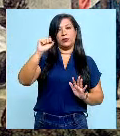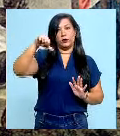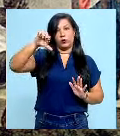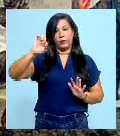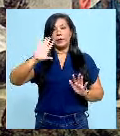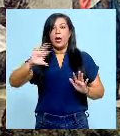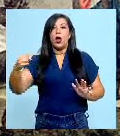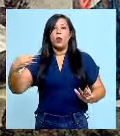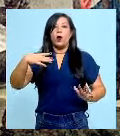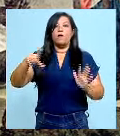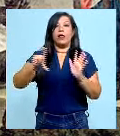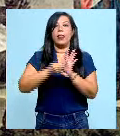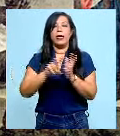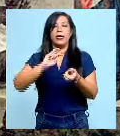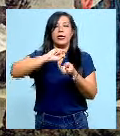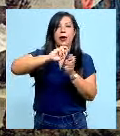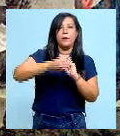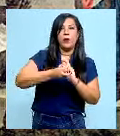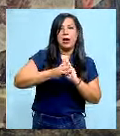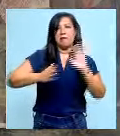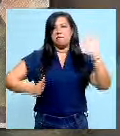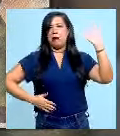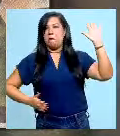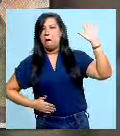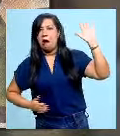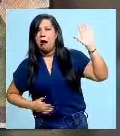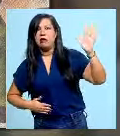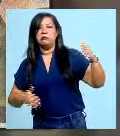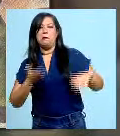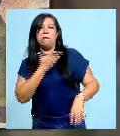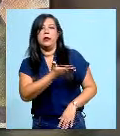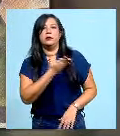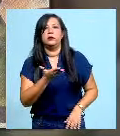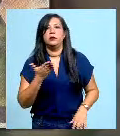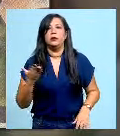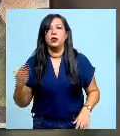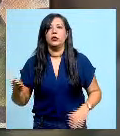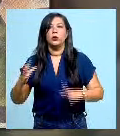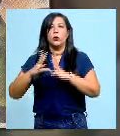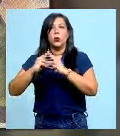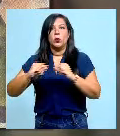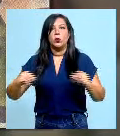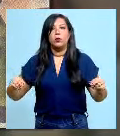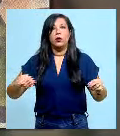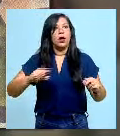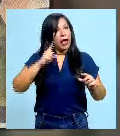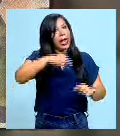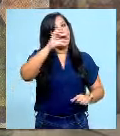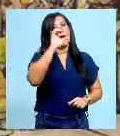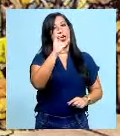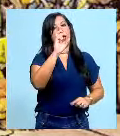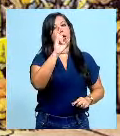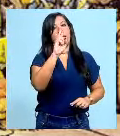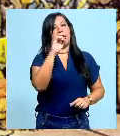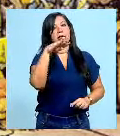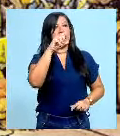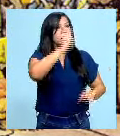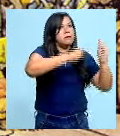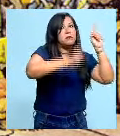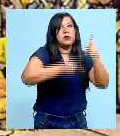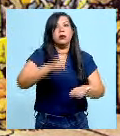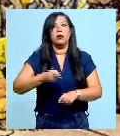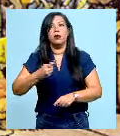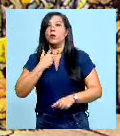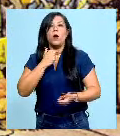legislação, capoeiragem, vadiagem, mendicância e curanderismo passavam a ser crime. O impacto